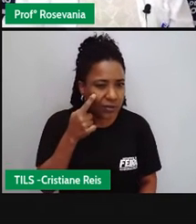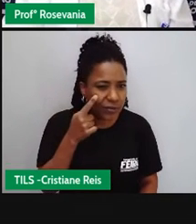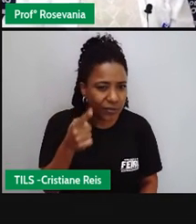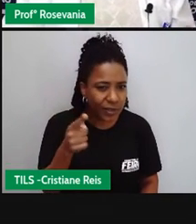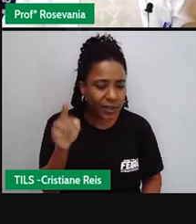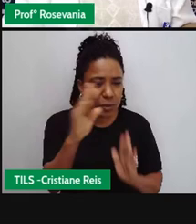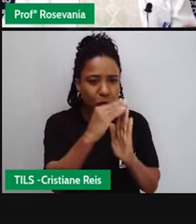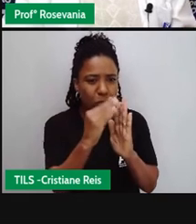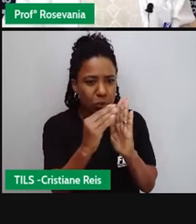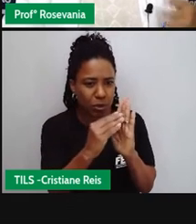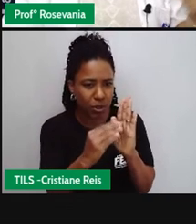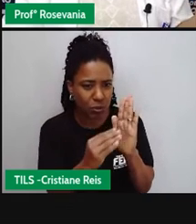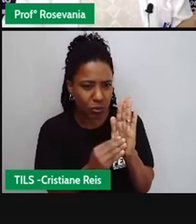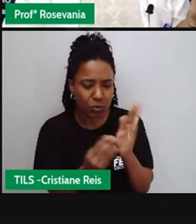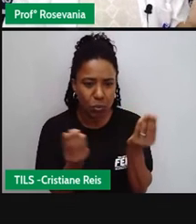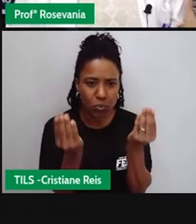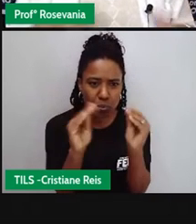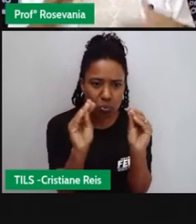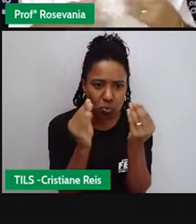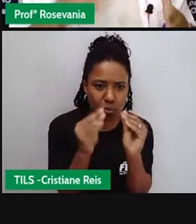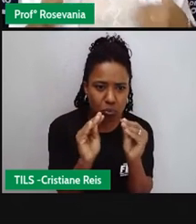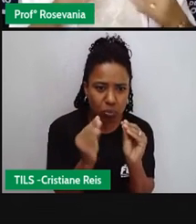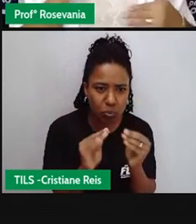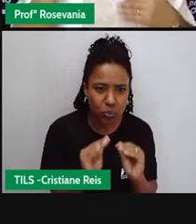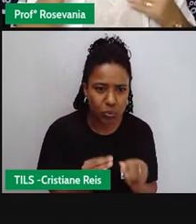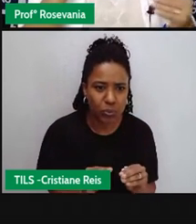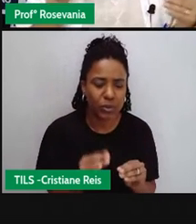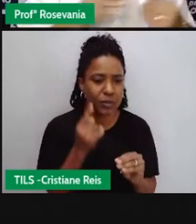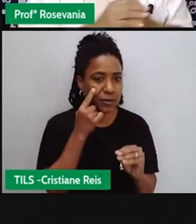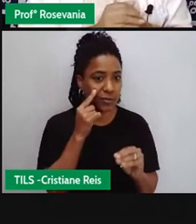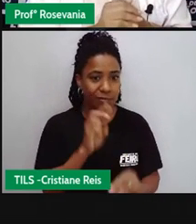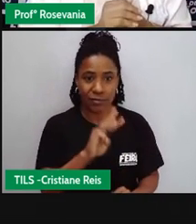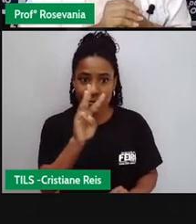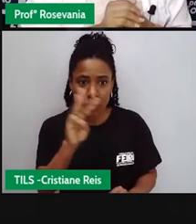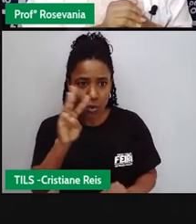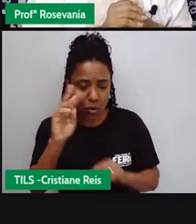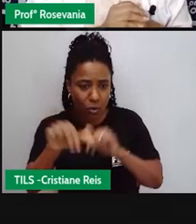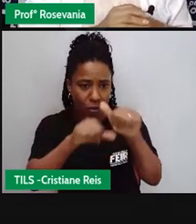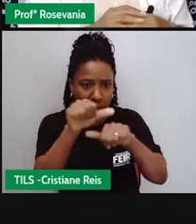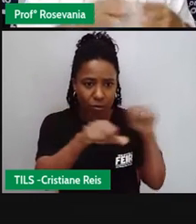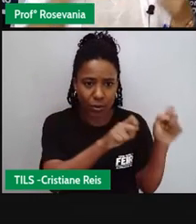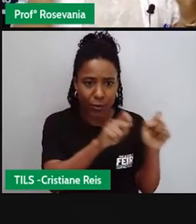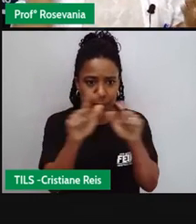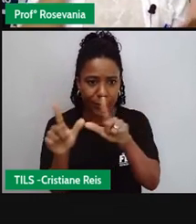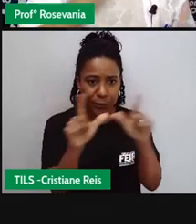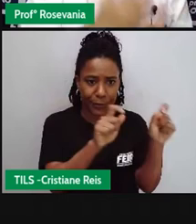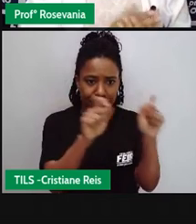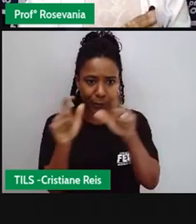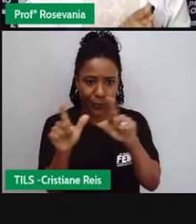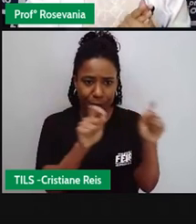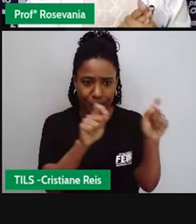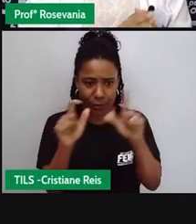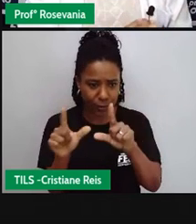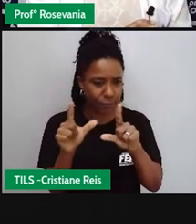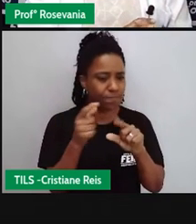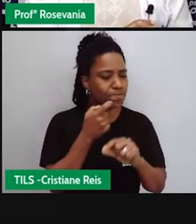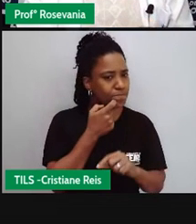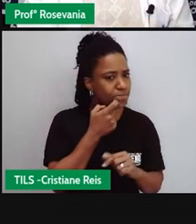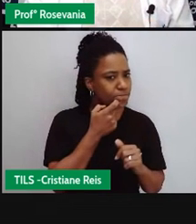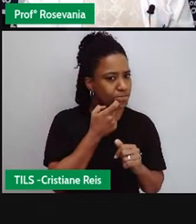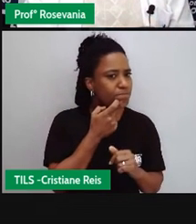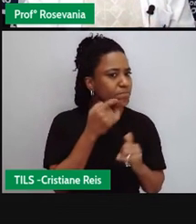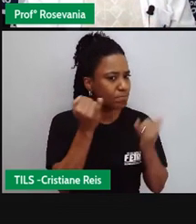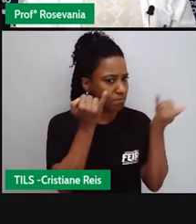conteúdos, ele tá sempre mudando ali aquela interface ali, né, do site. Aquela informação ali